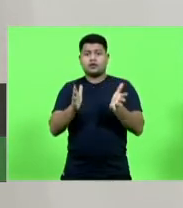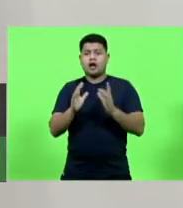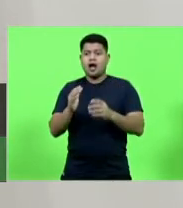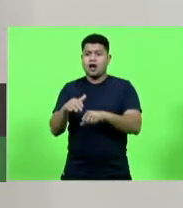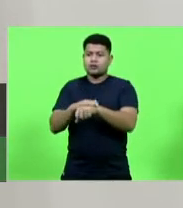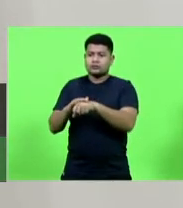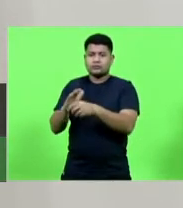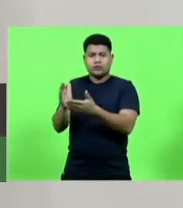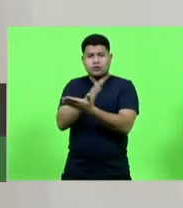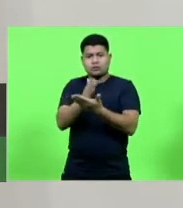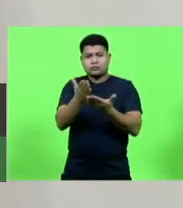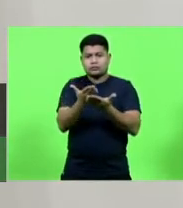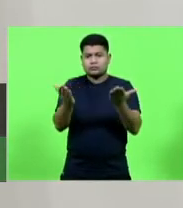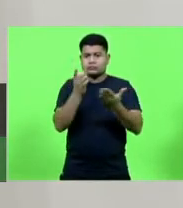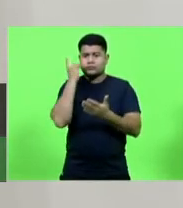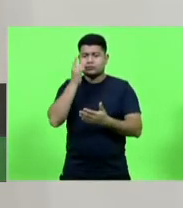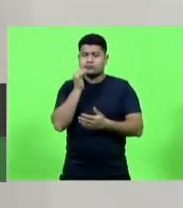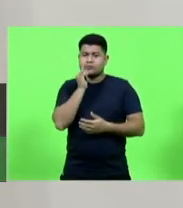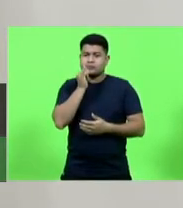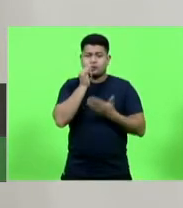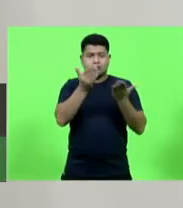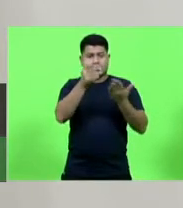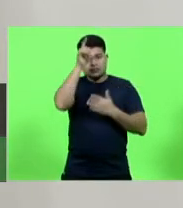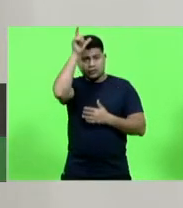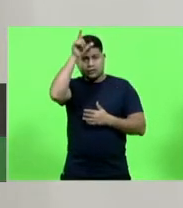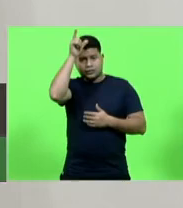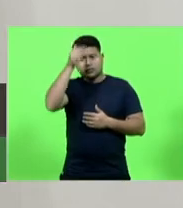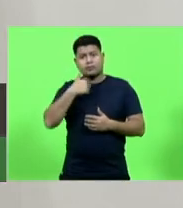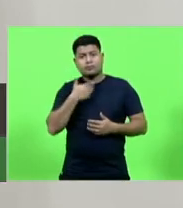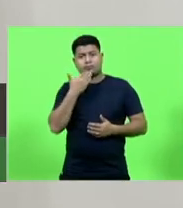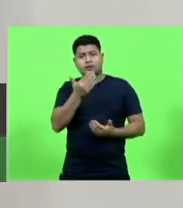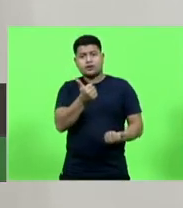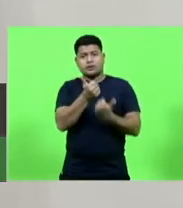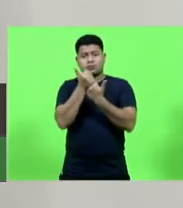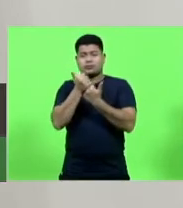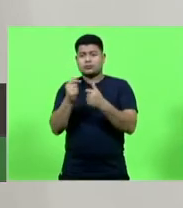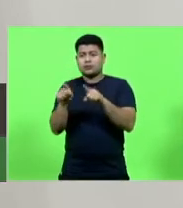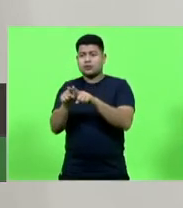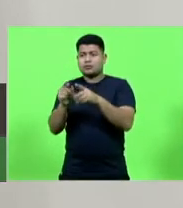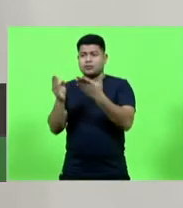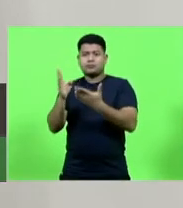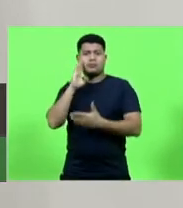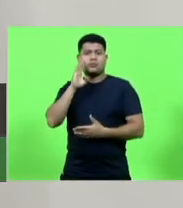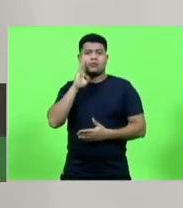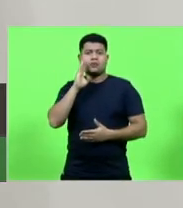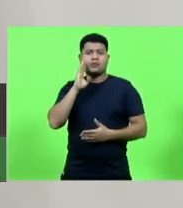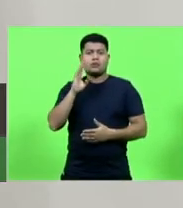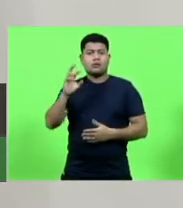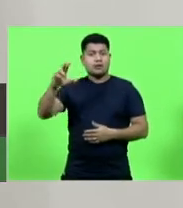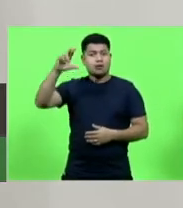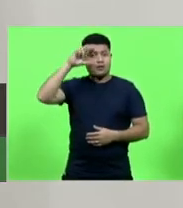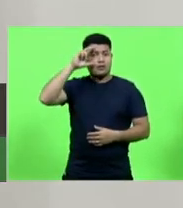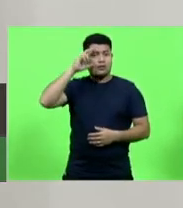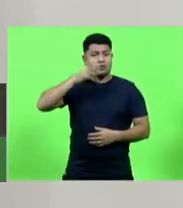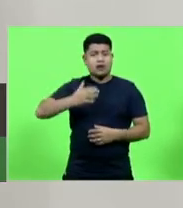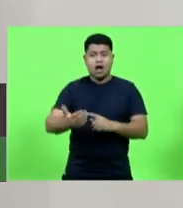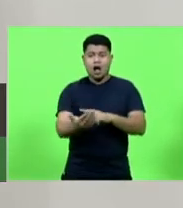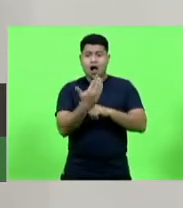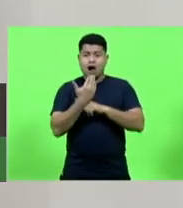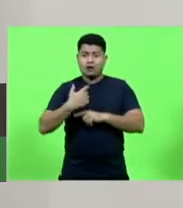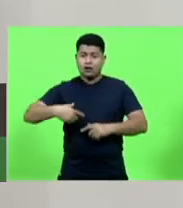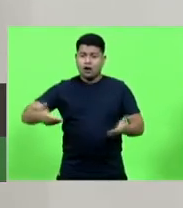colegas, como deputados Sargento Lima, pedi apoio para ele, deputado Nício Berlanda, que o deputado Alba, que nos ajudem